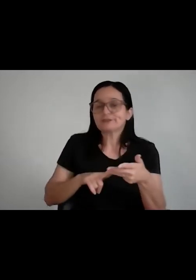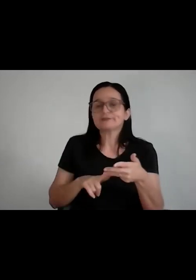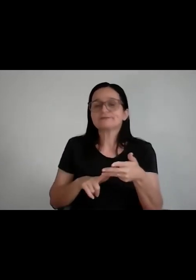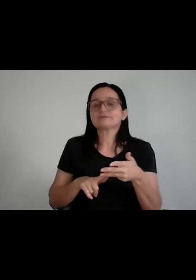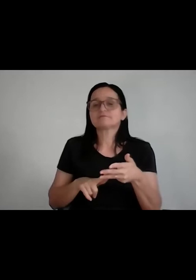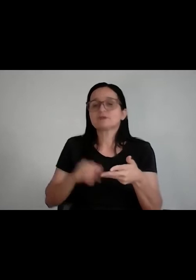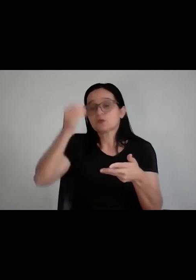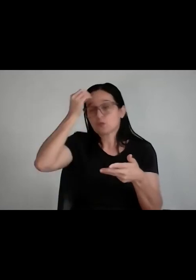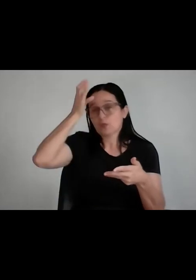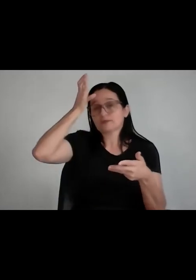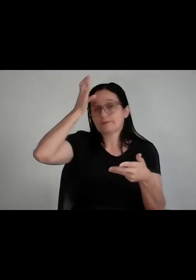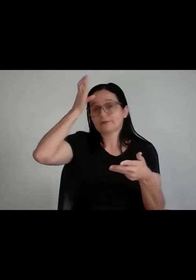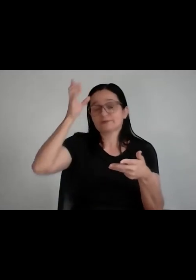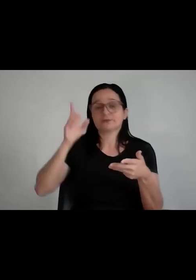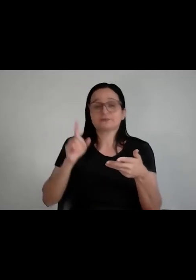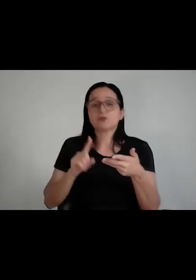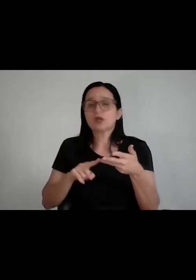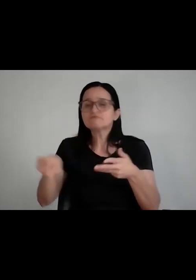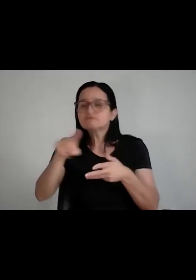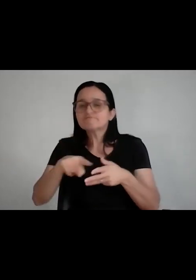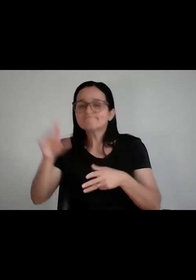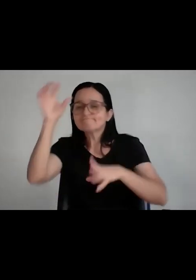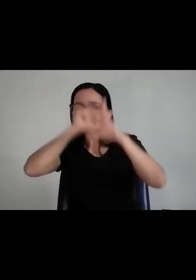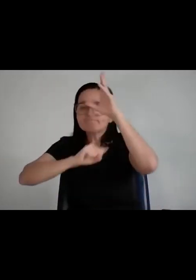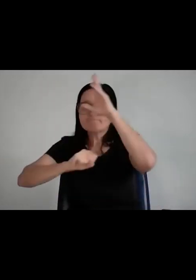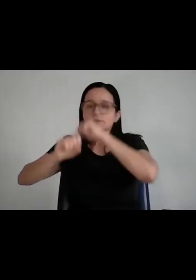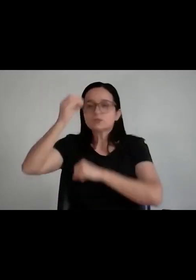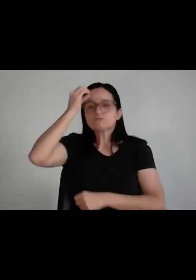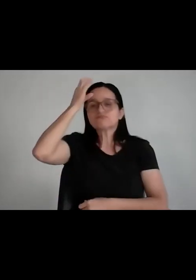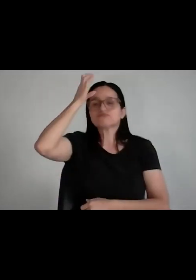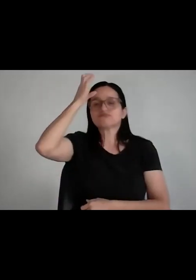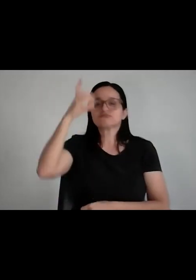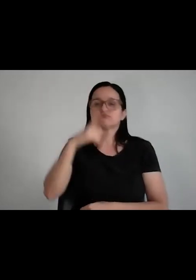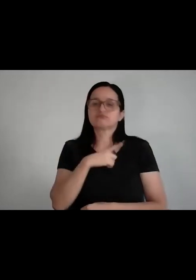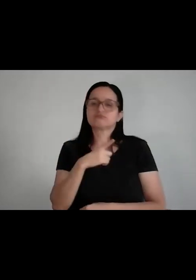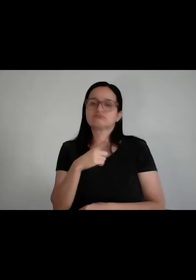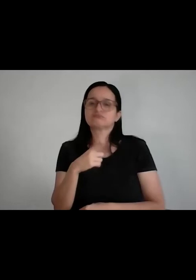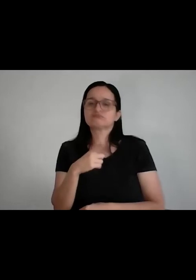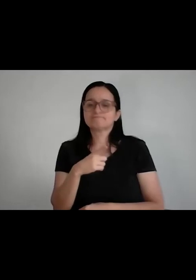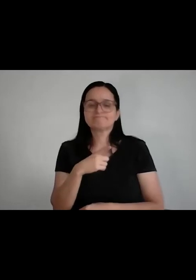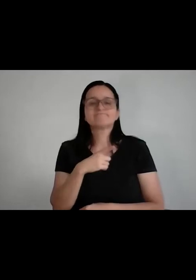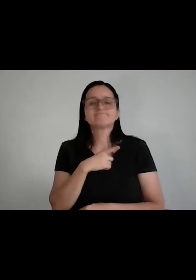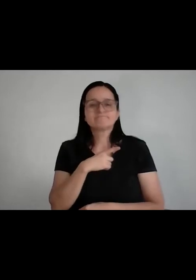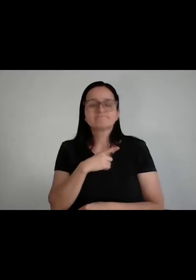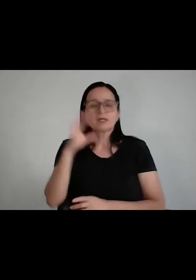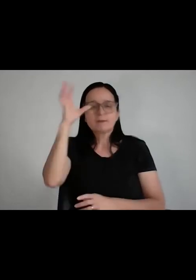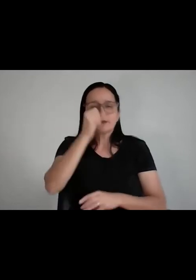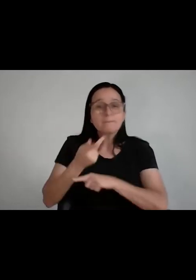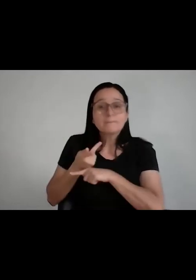usar o teu conhecimento para buscar mais conhecimento, se aproximar de pessoas que têm mais conhecimento.